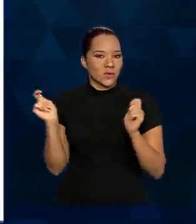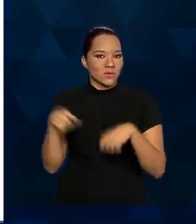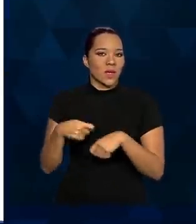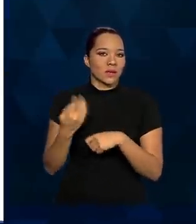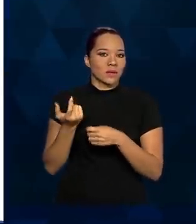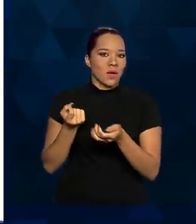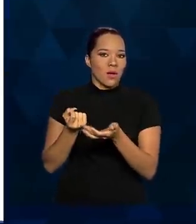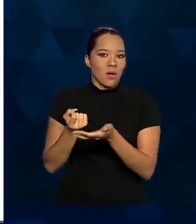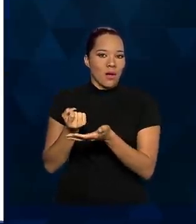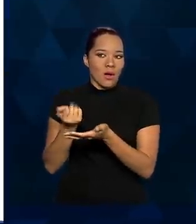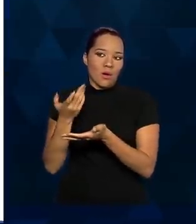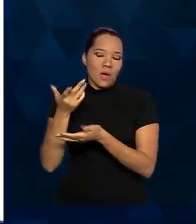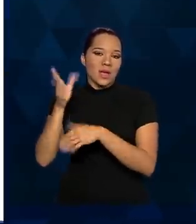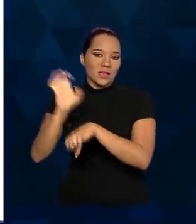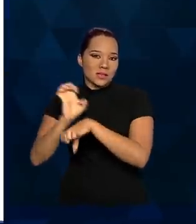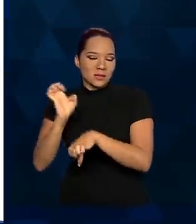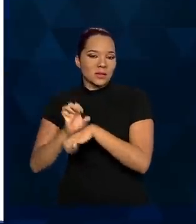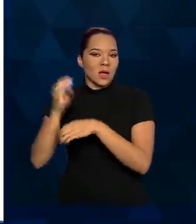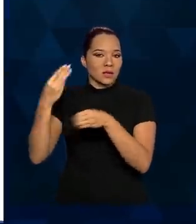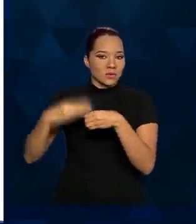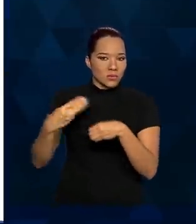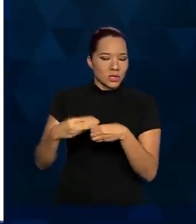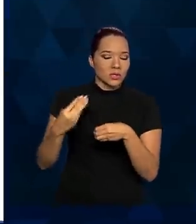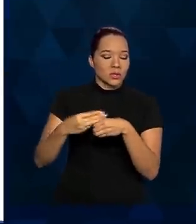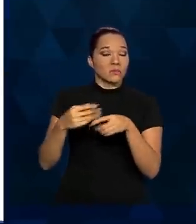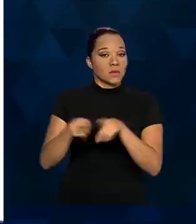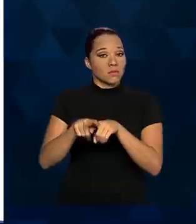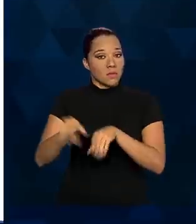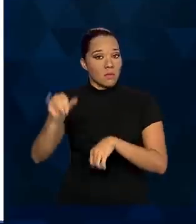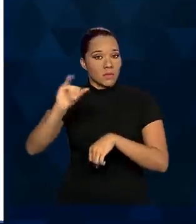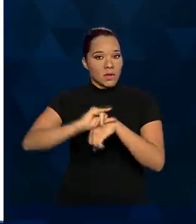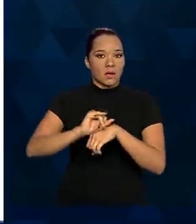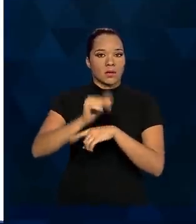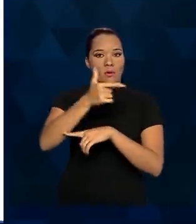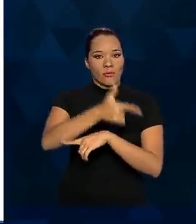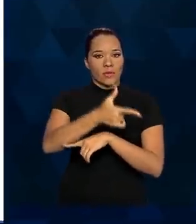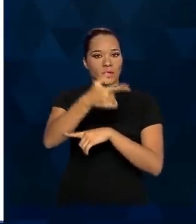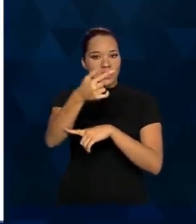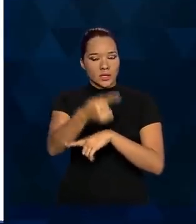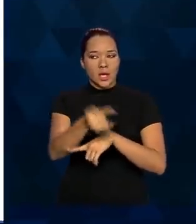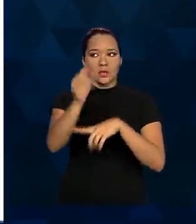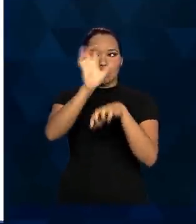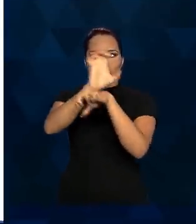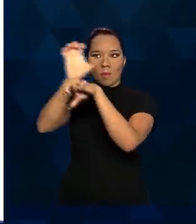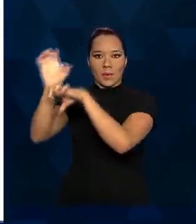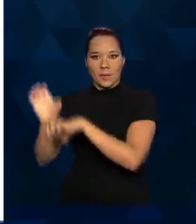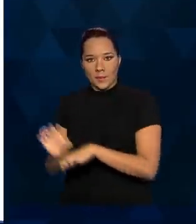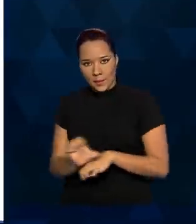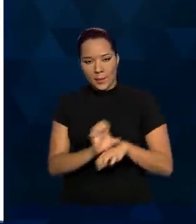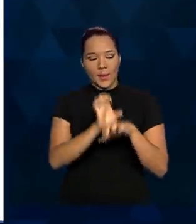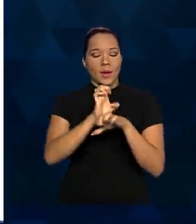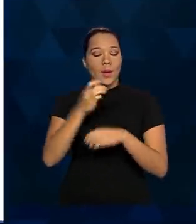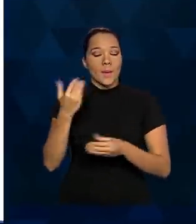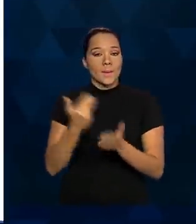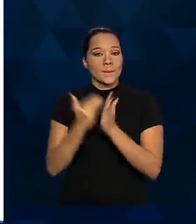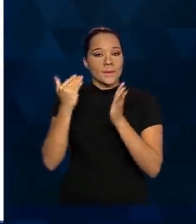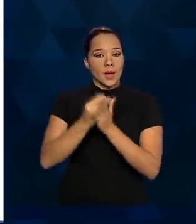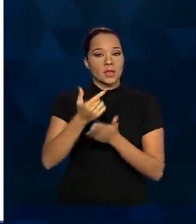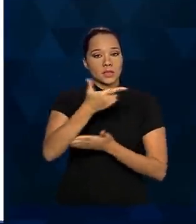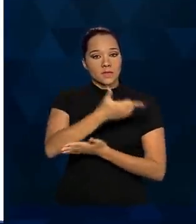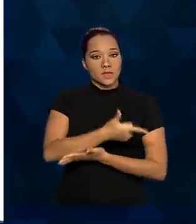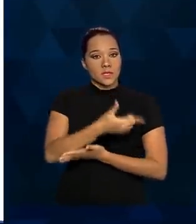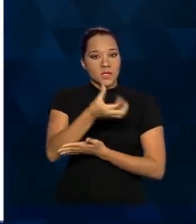adesão de estados e municípios das capitais, então, as 27 unidades da federação e mais as 26 capitais,